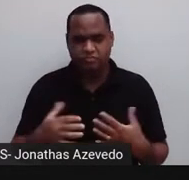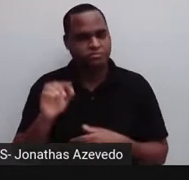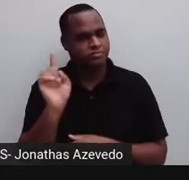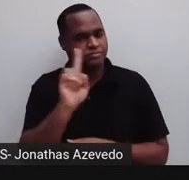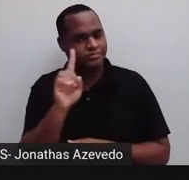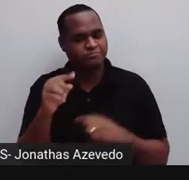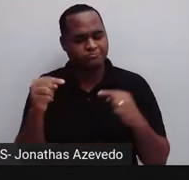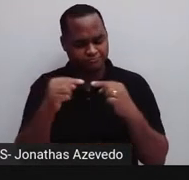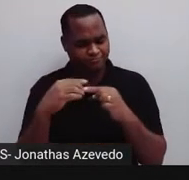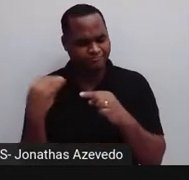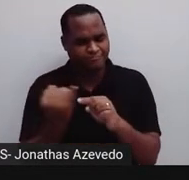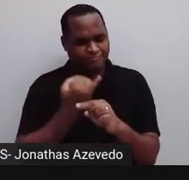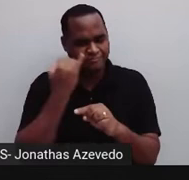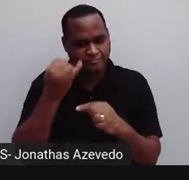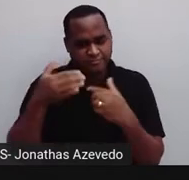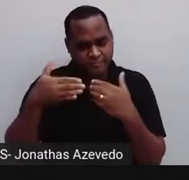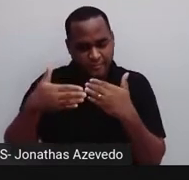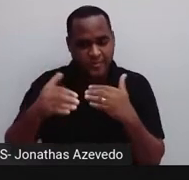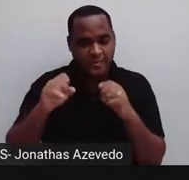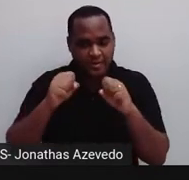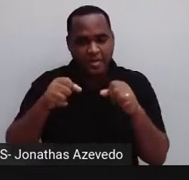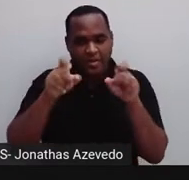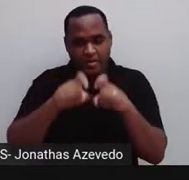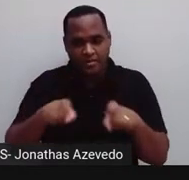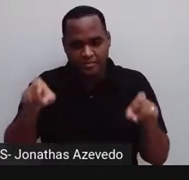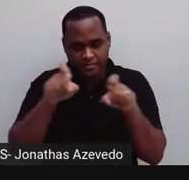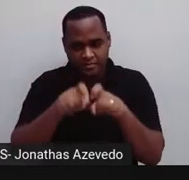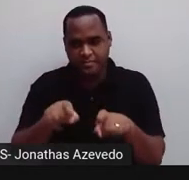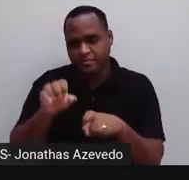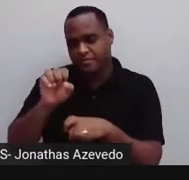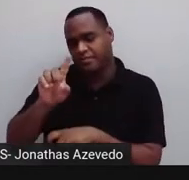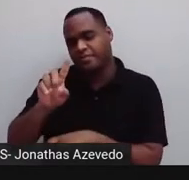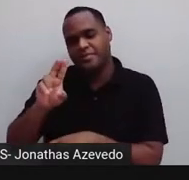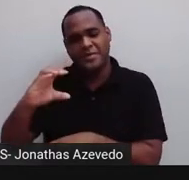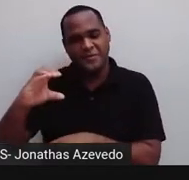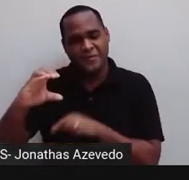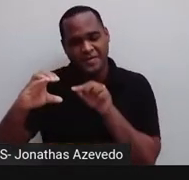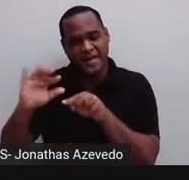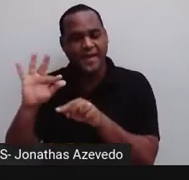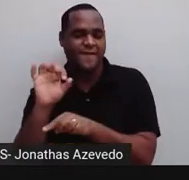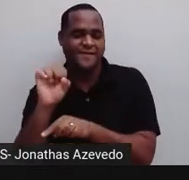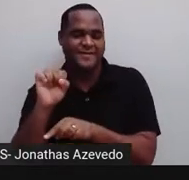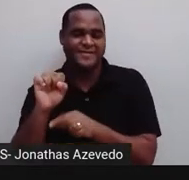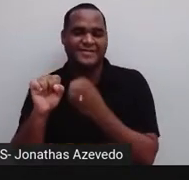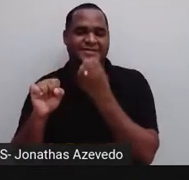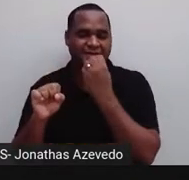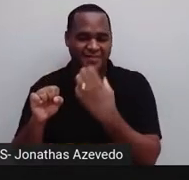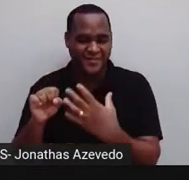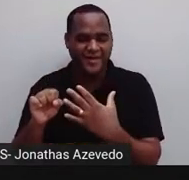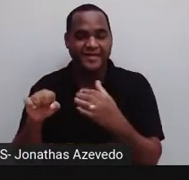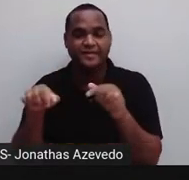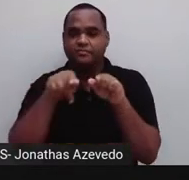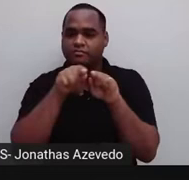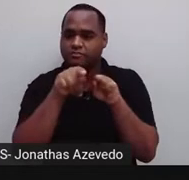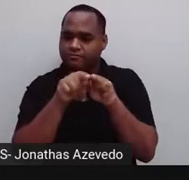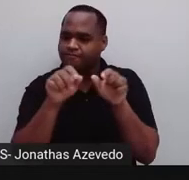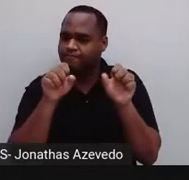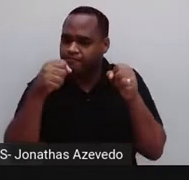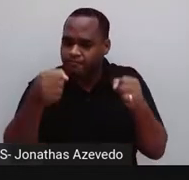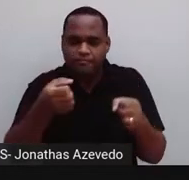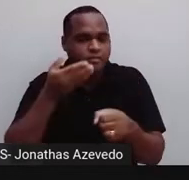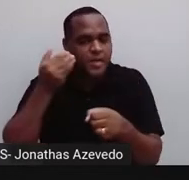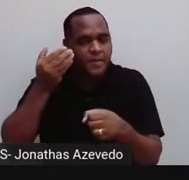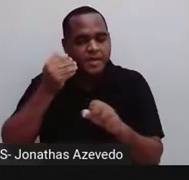frente, você acessar o canal do YouTube, Seduc Feira de Santa Ana, e buscar ali uma aula